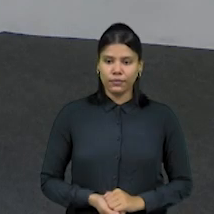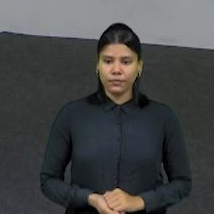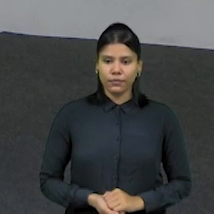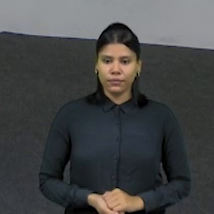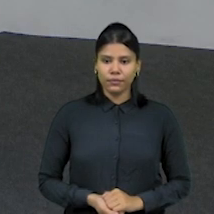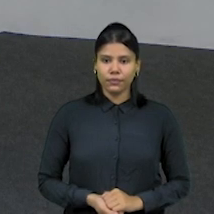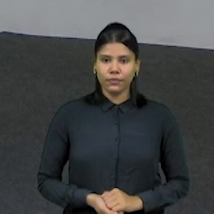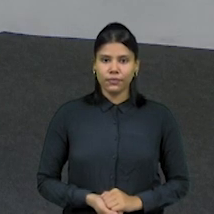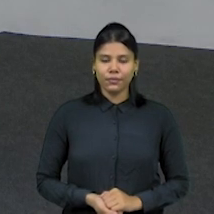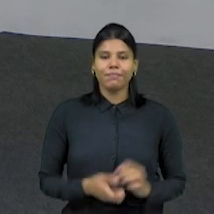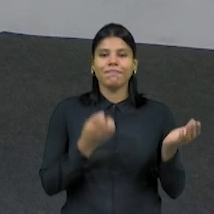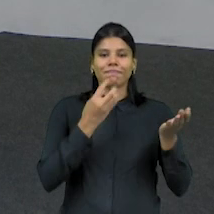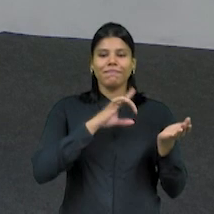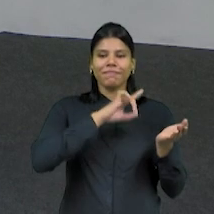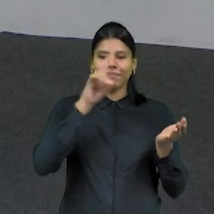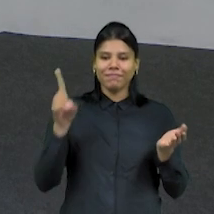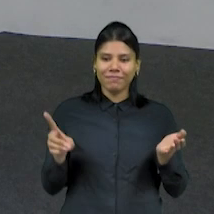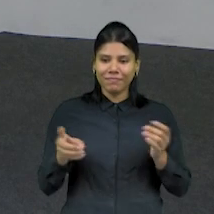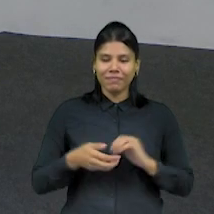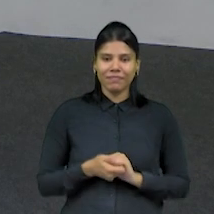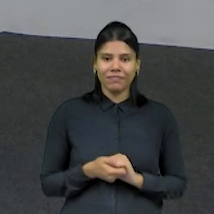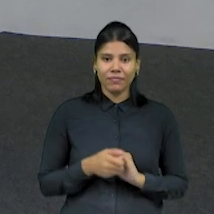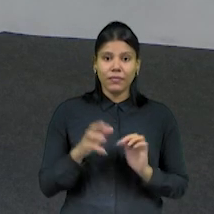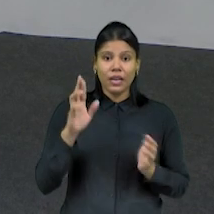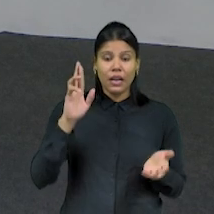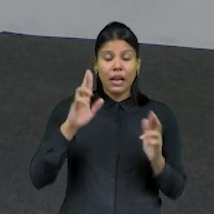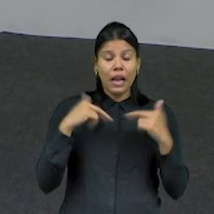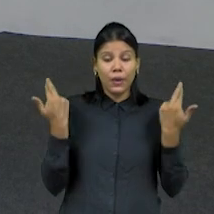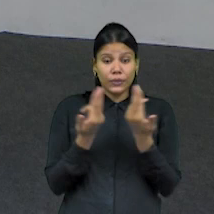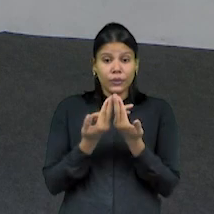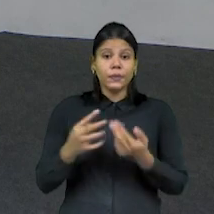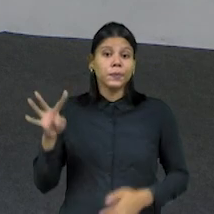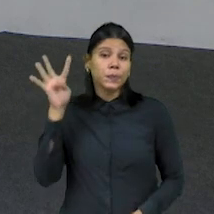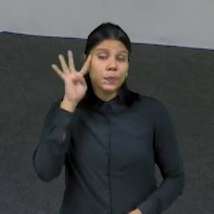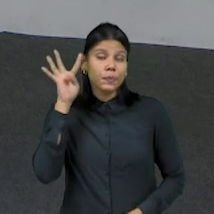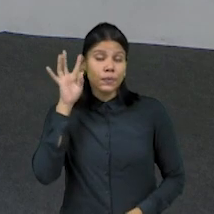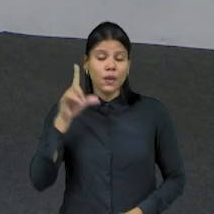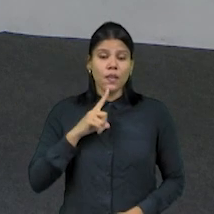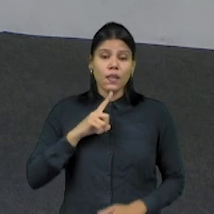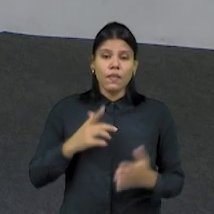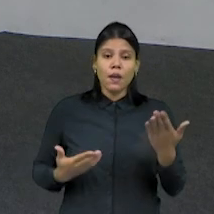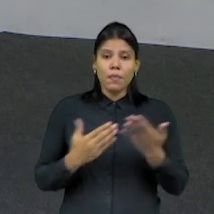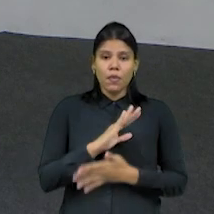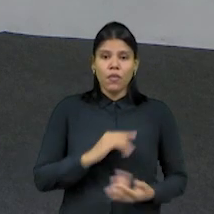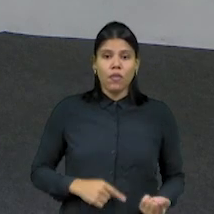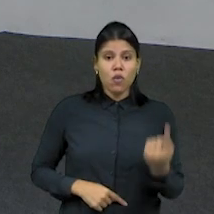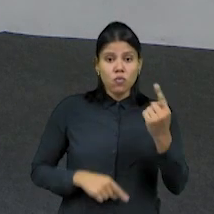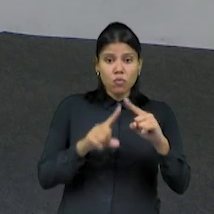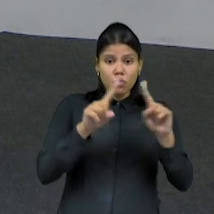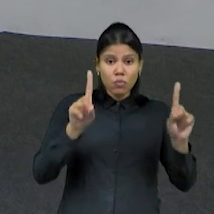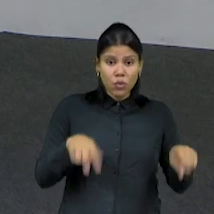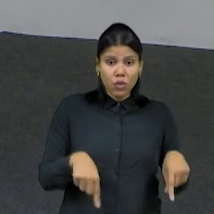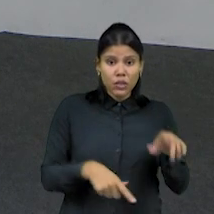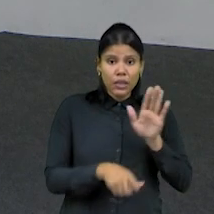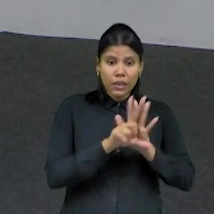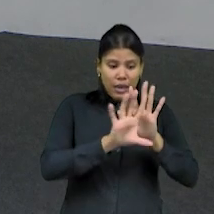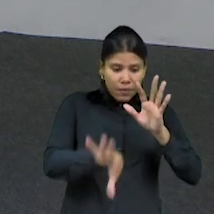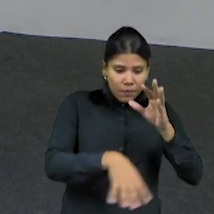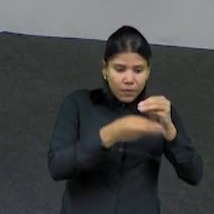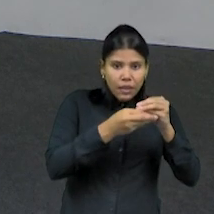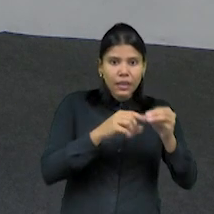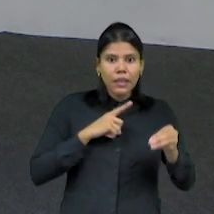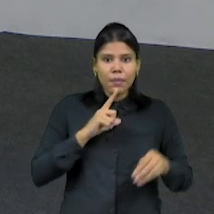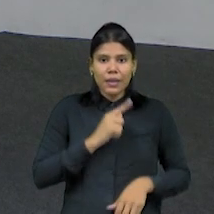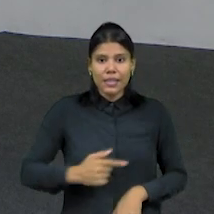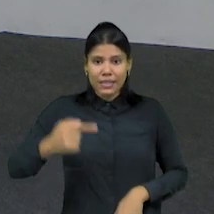Bom dia! Na sessão desta quarta-feira, foram aprovados um projeto de lei complementar e sete projetos de